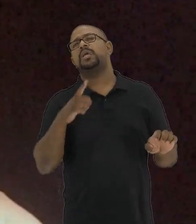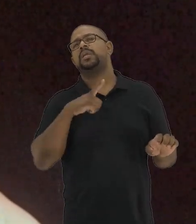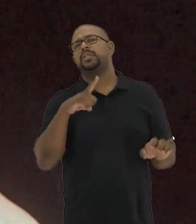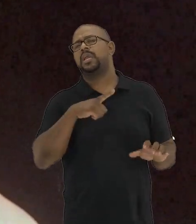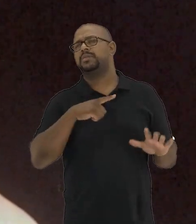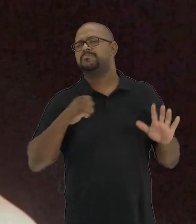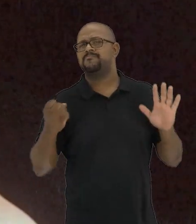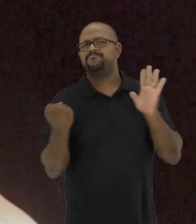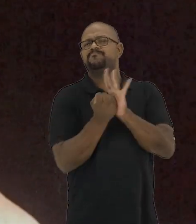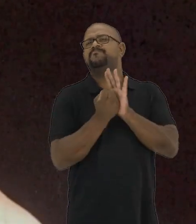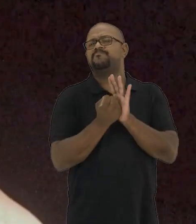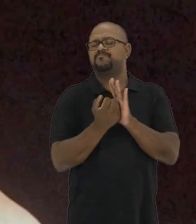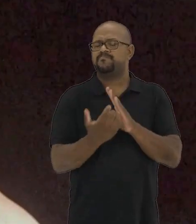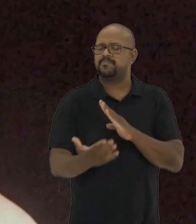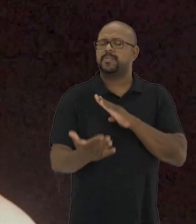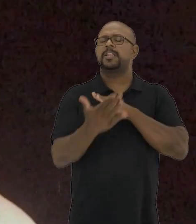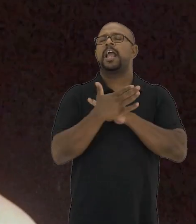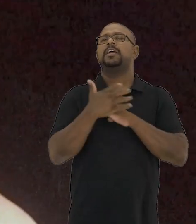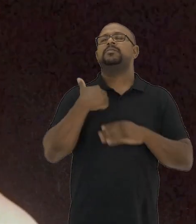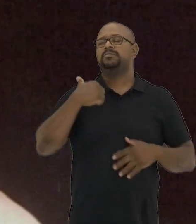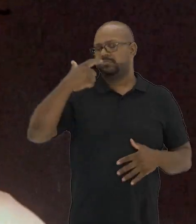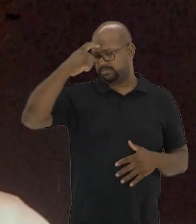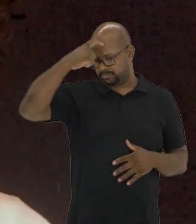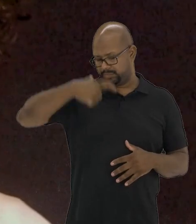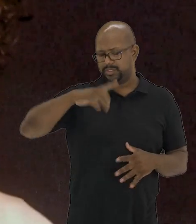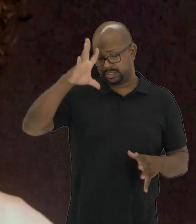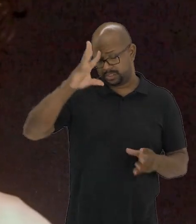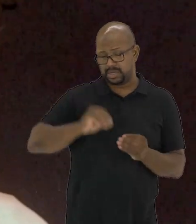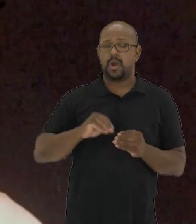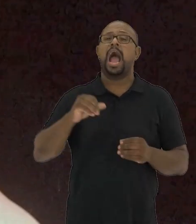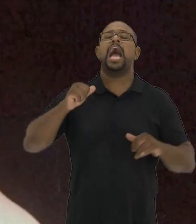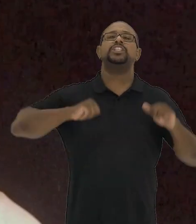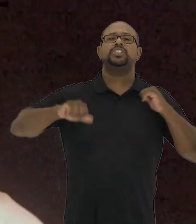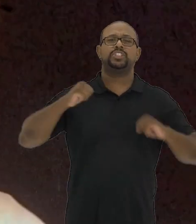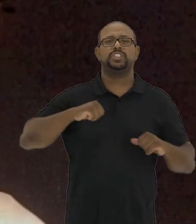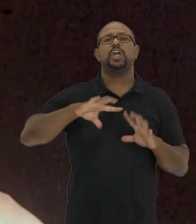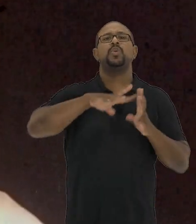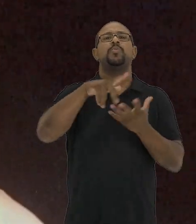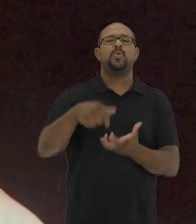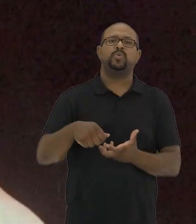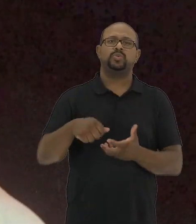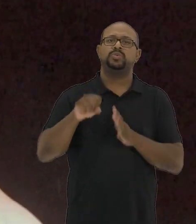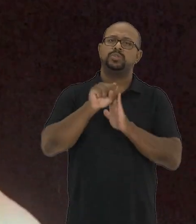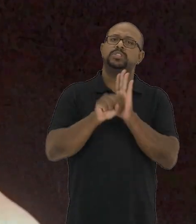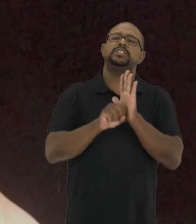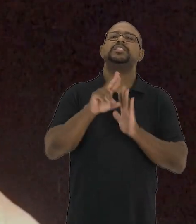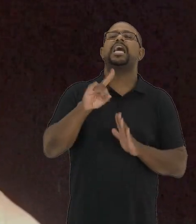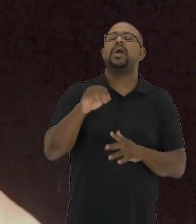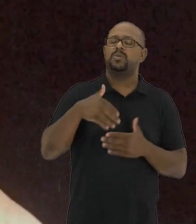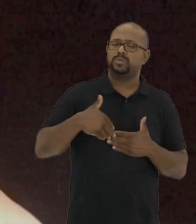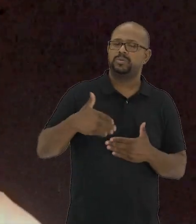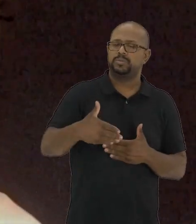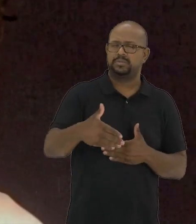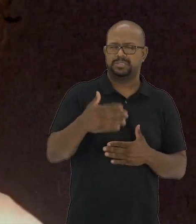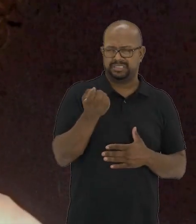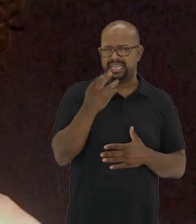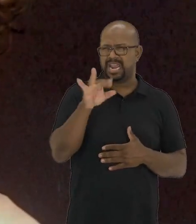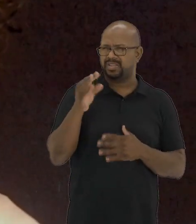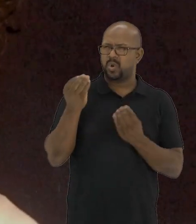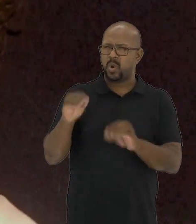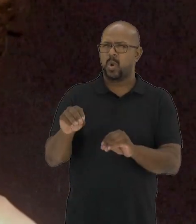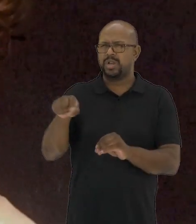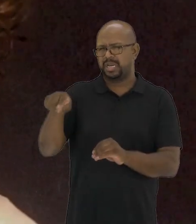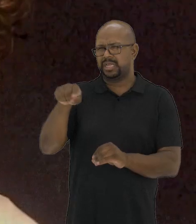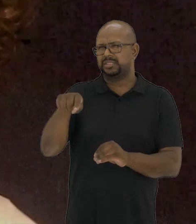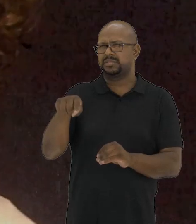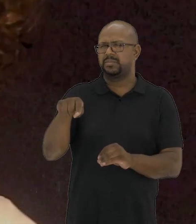a estrutura que demarca e que tem alicerçado a noção artista no mundo nos últimos séculos? Será que nós